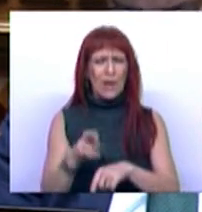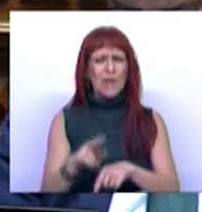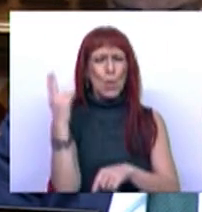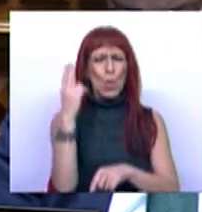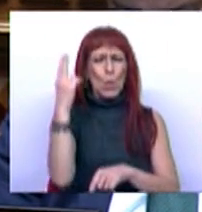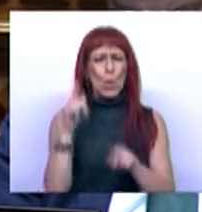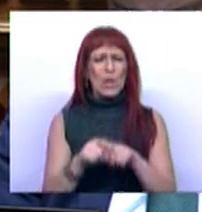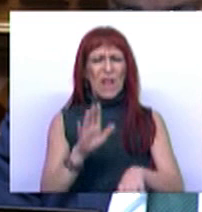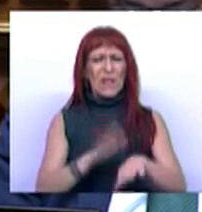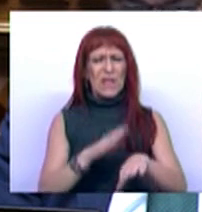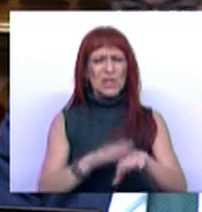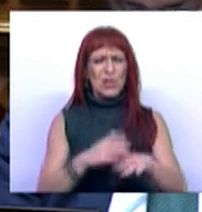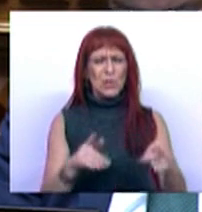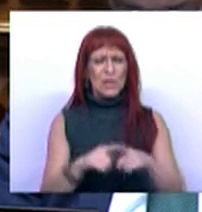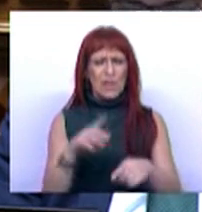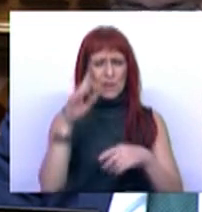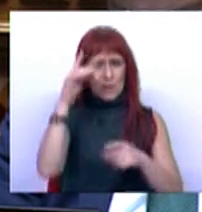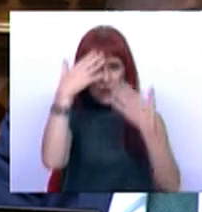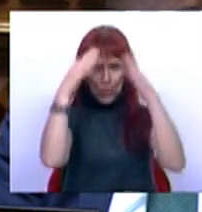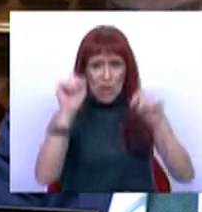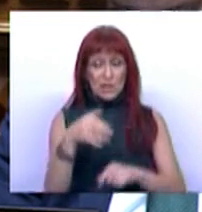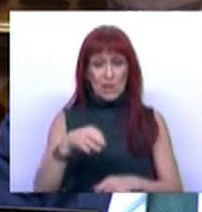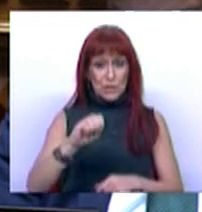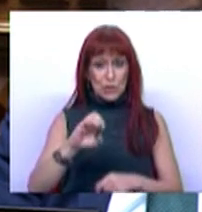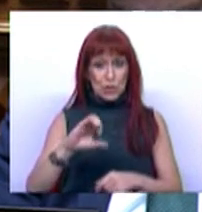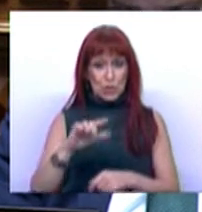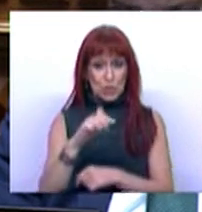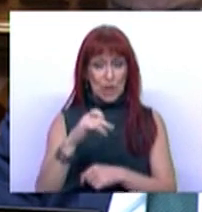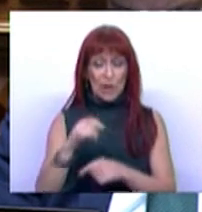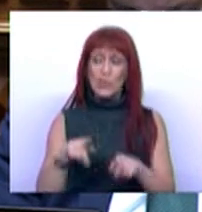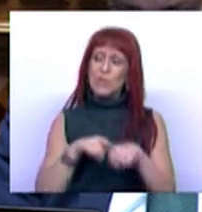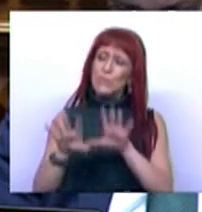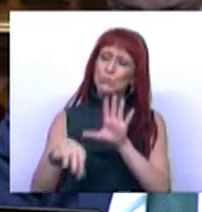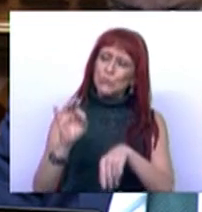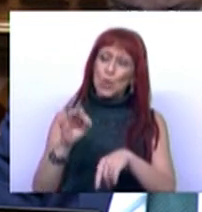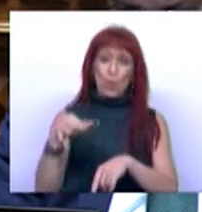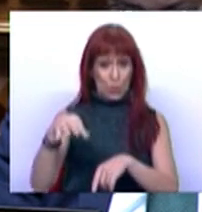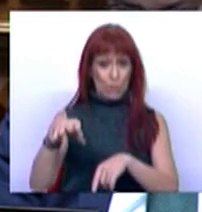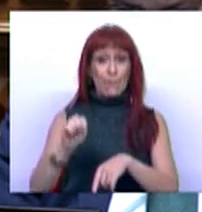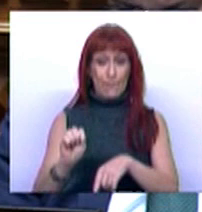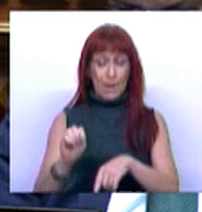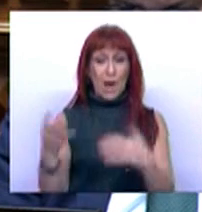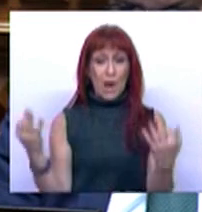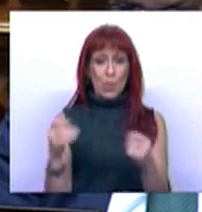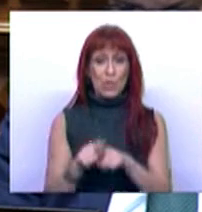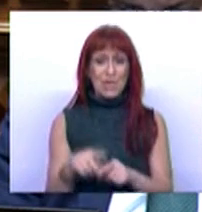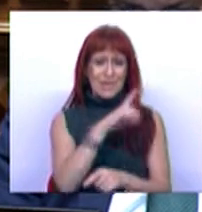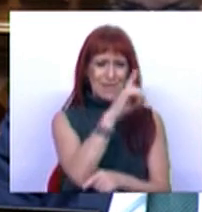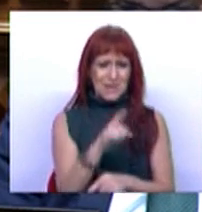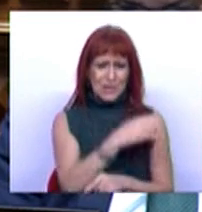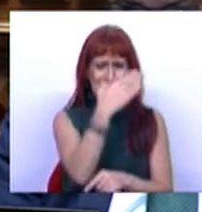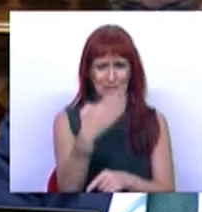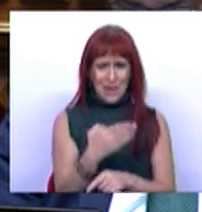União da Esquerda para a Democracia Socialista, foi como Deputado eleito pelo Partido Socialista das Sextas,